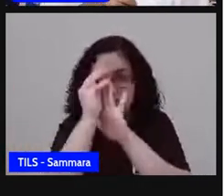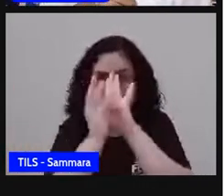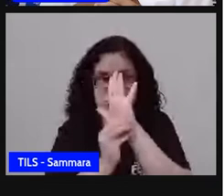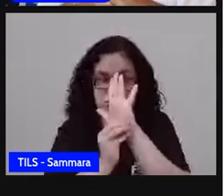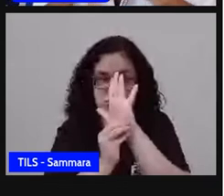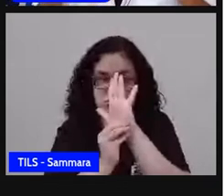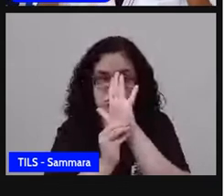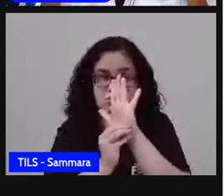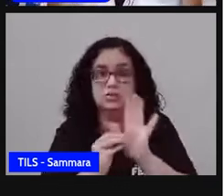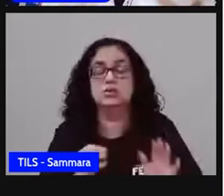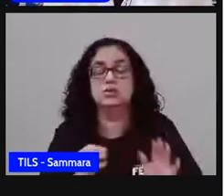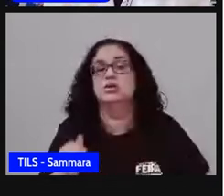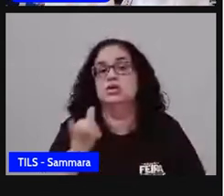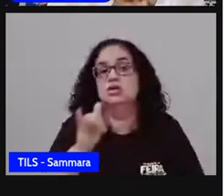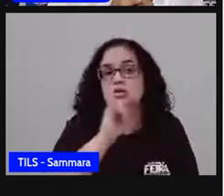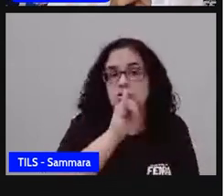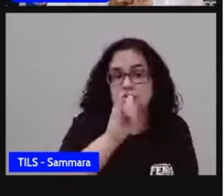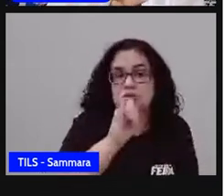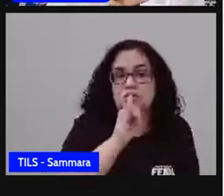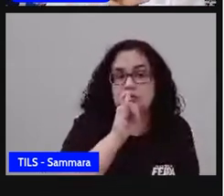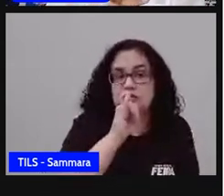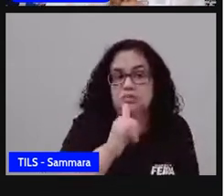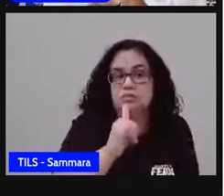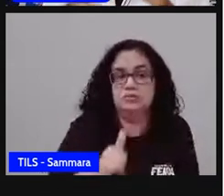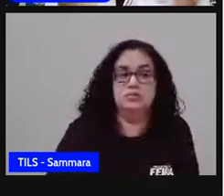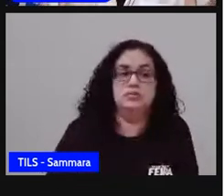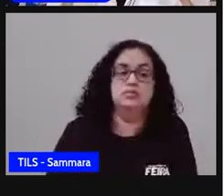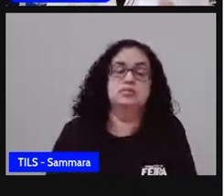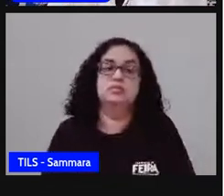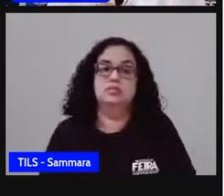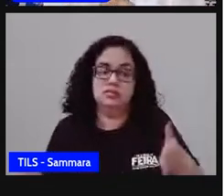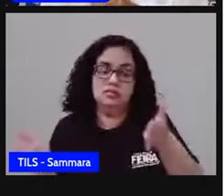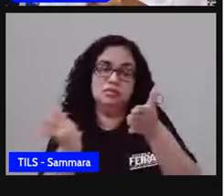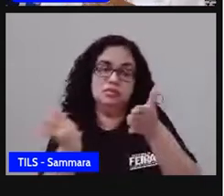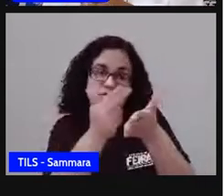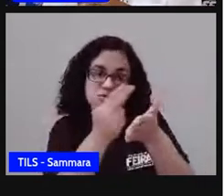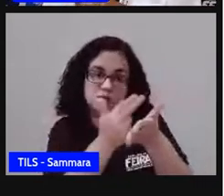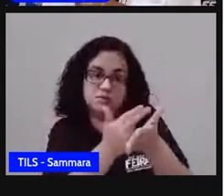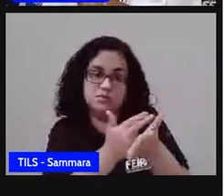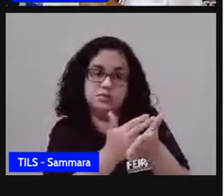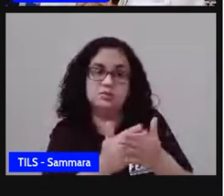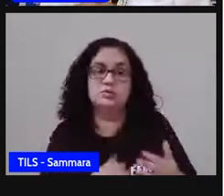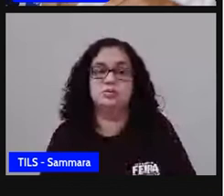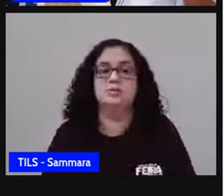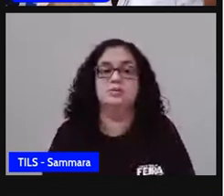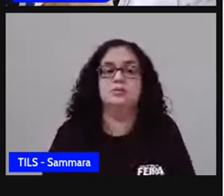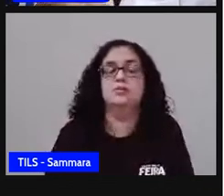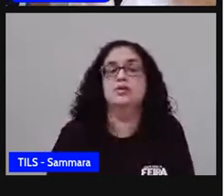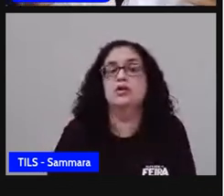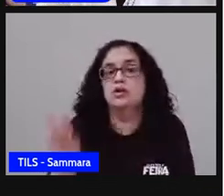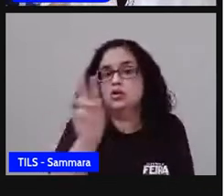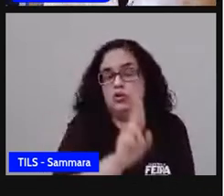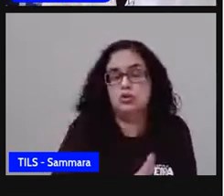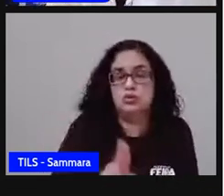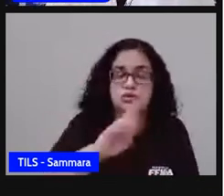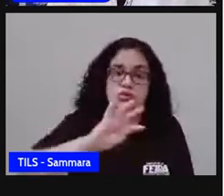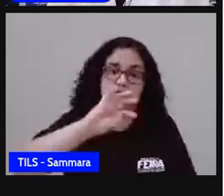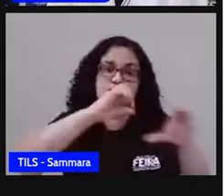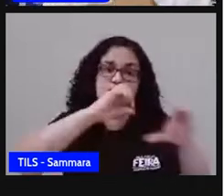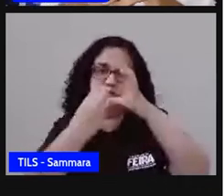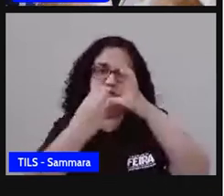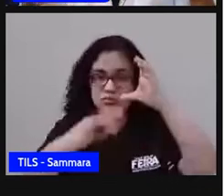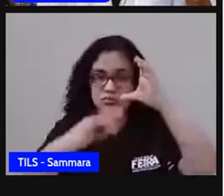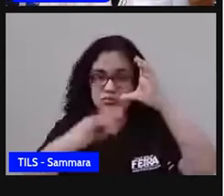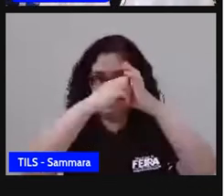ele resume as informações de uma forma ilustrada, né? Usando aí características